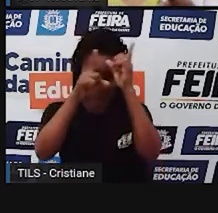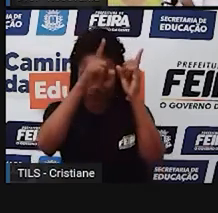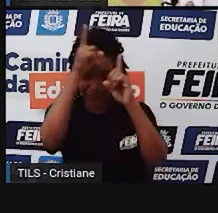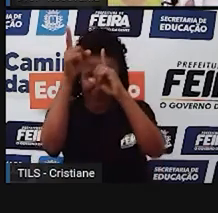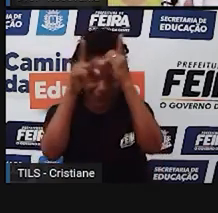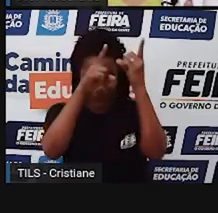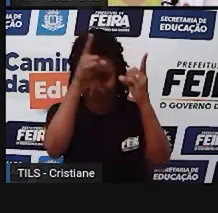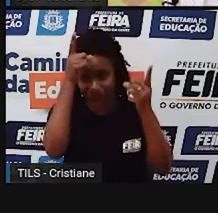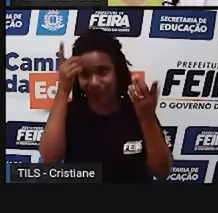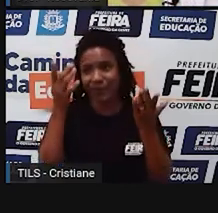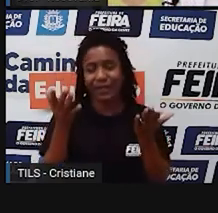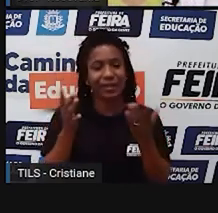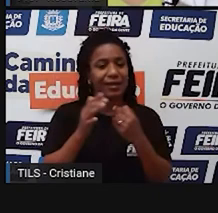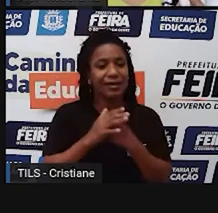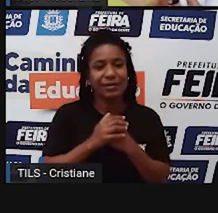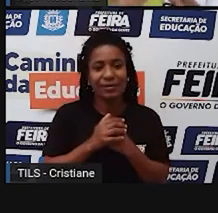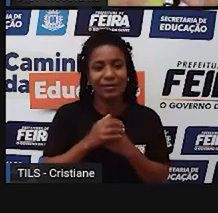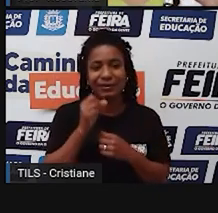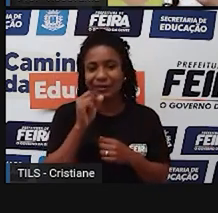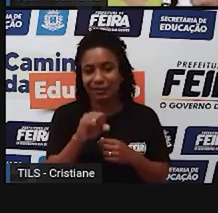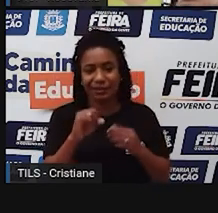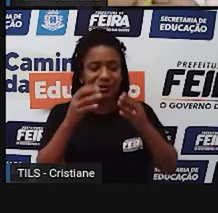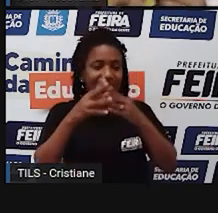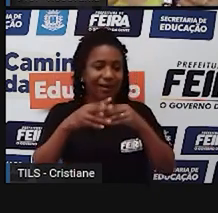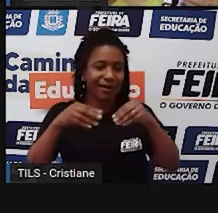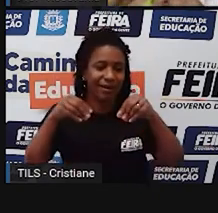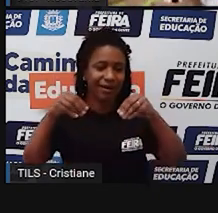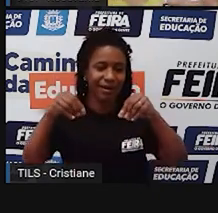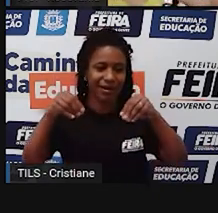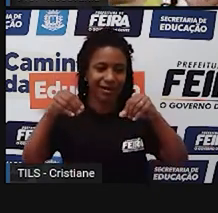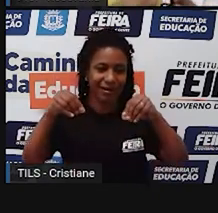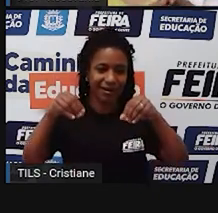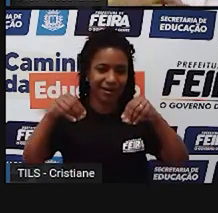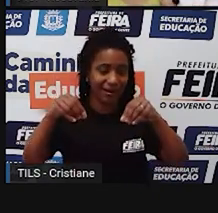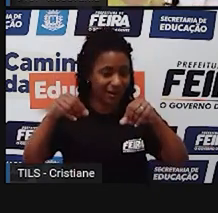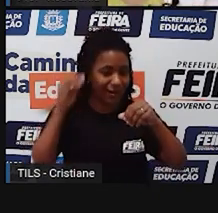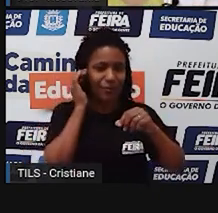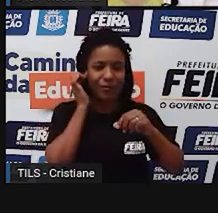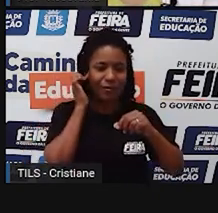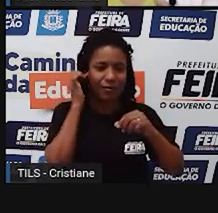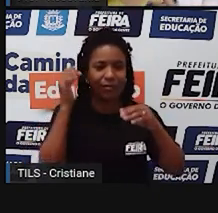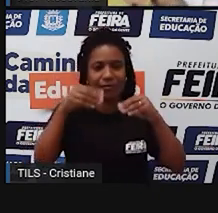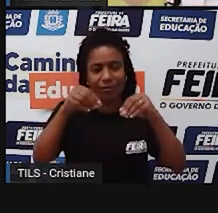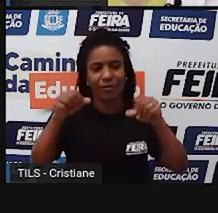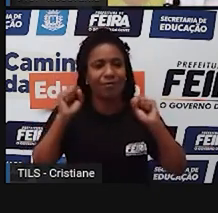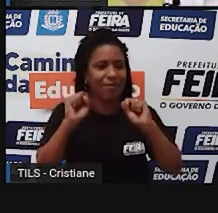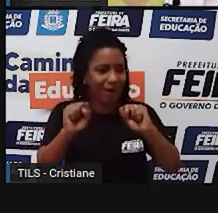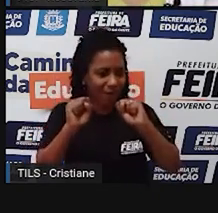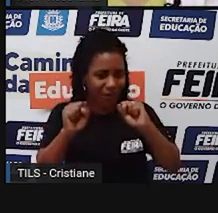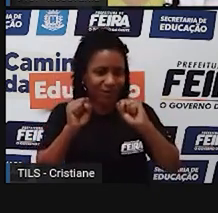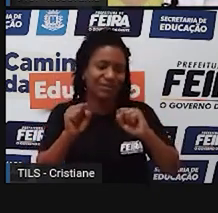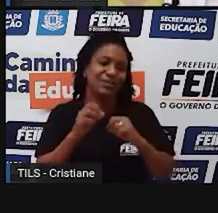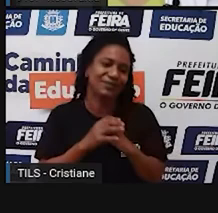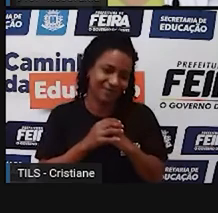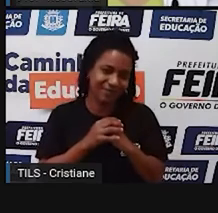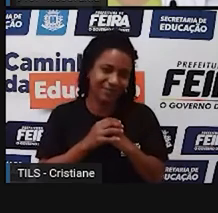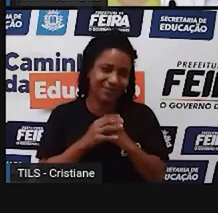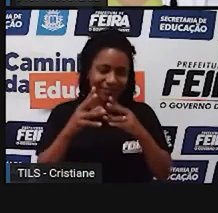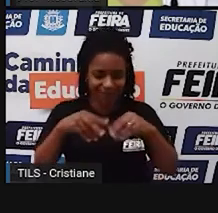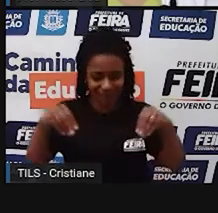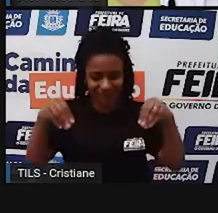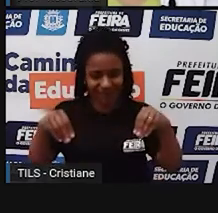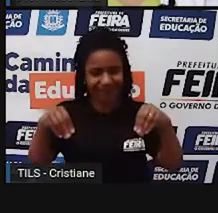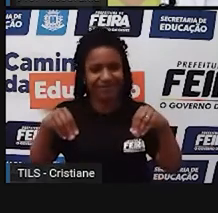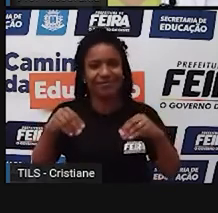usei, por exemplo, areia para confeccionar alguma parte dessa, eu tenho que ter também areia lá na legenda. Viu?